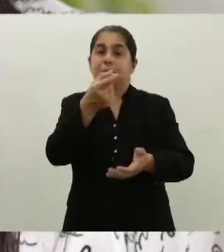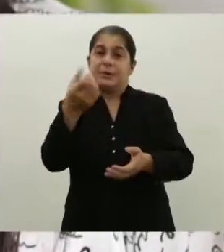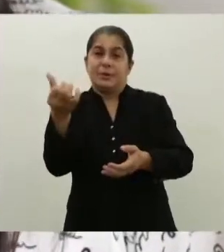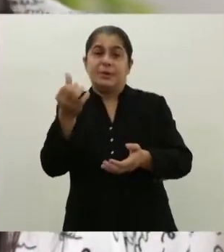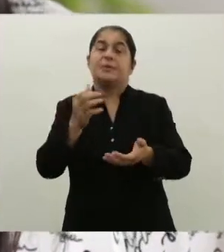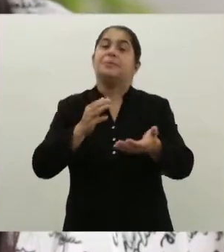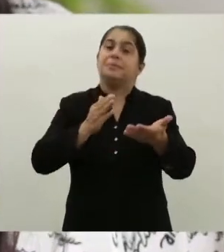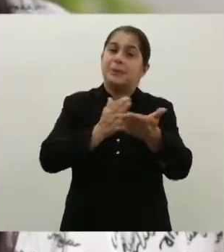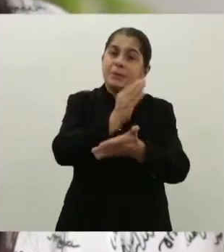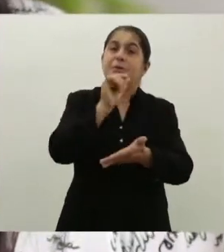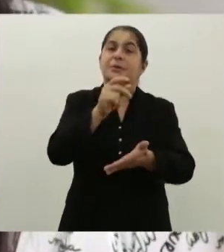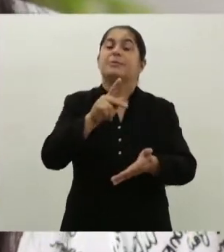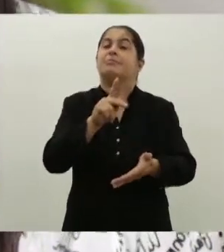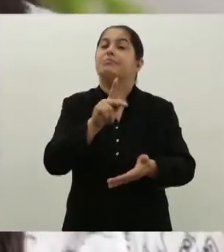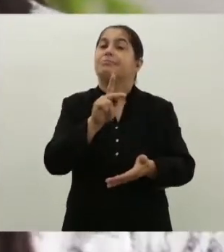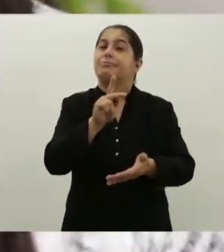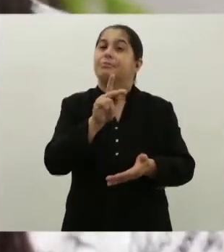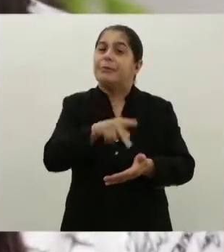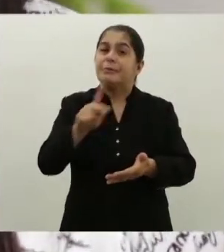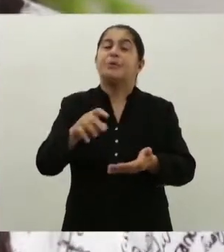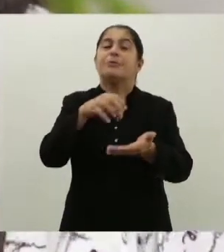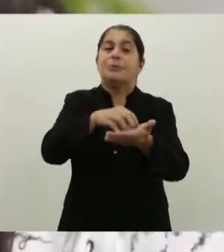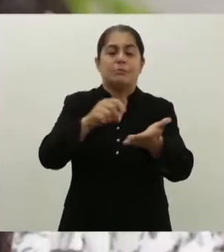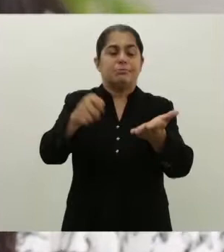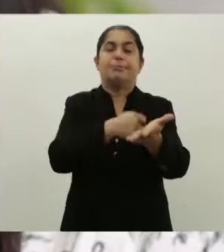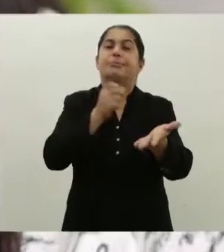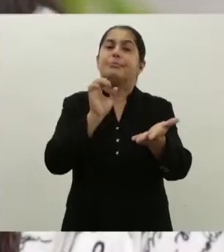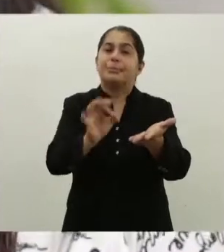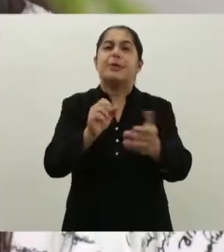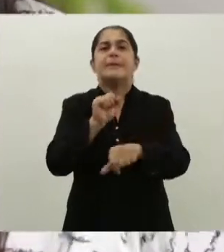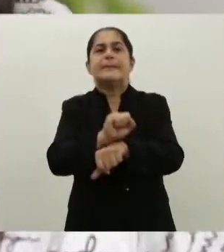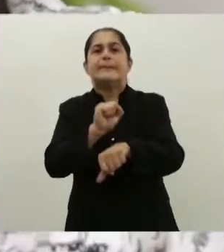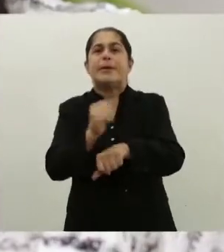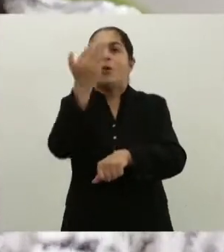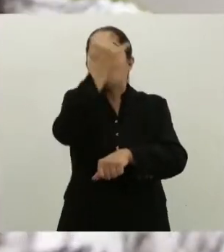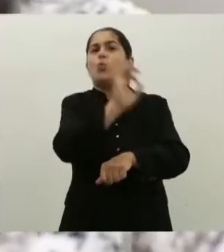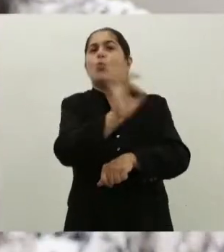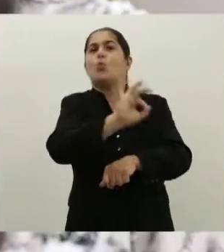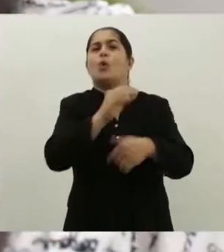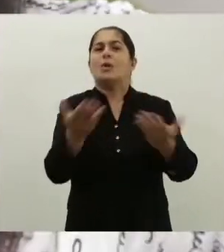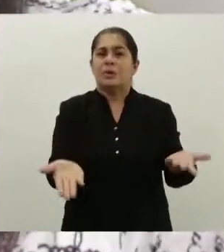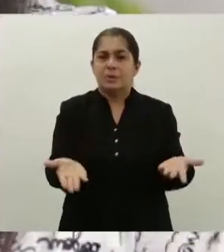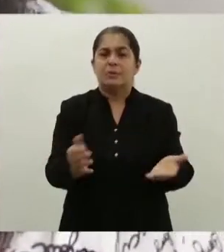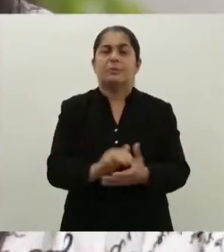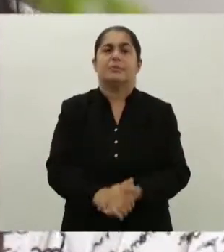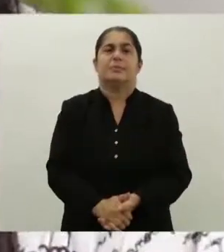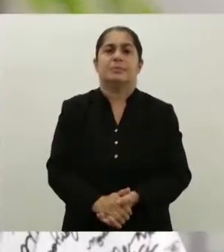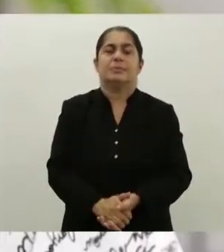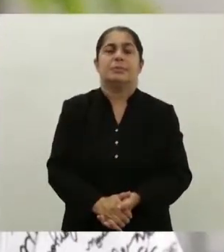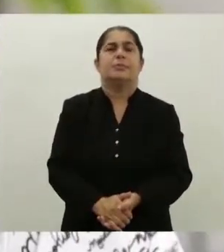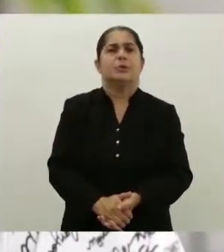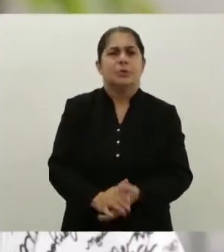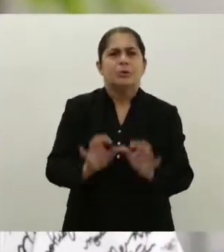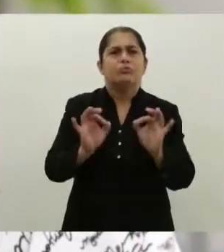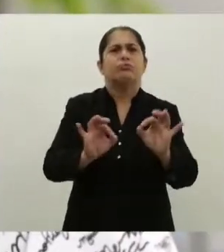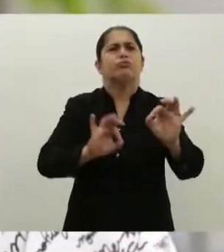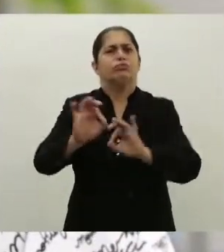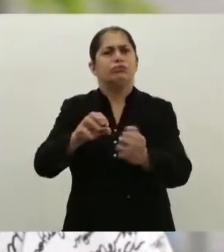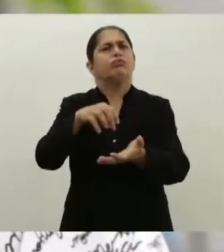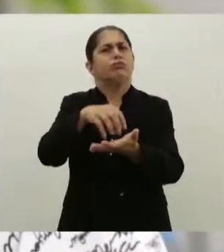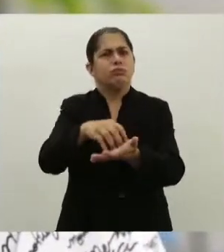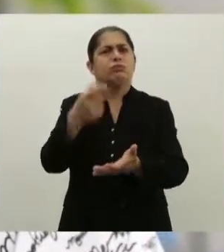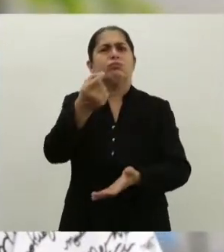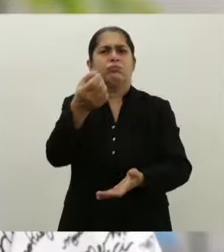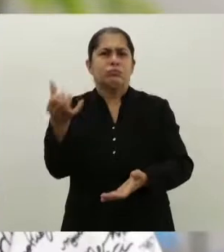2016. E mesmo tendo a nomeação homologada, ainda não foi convocada para assumir o cargo. Nós fizemos o